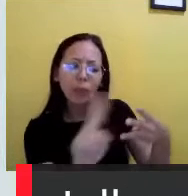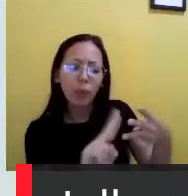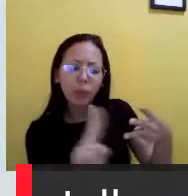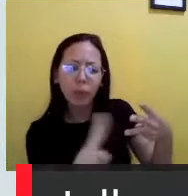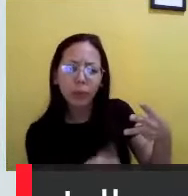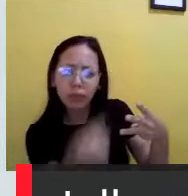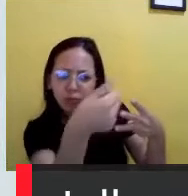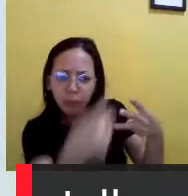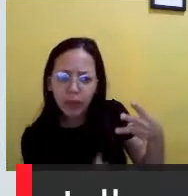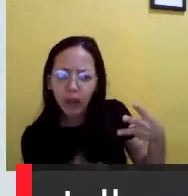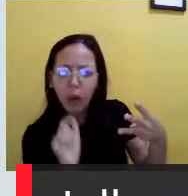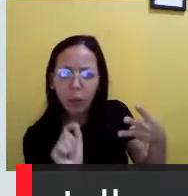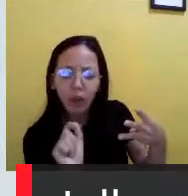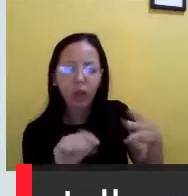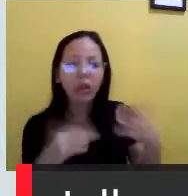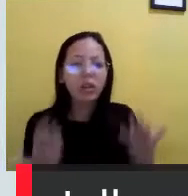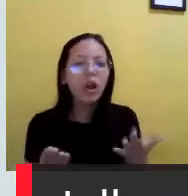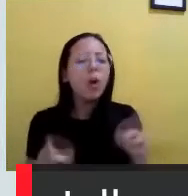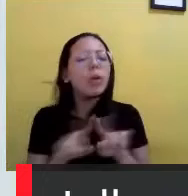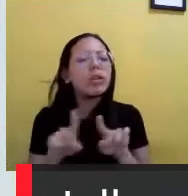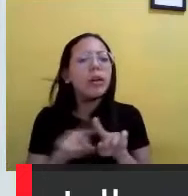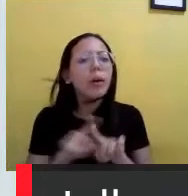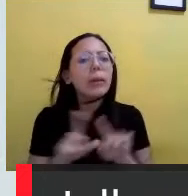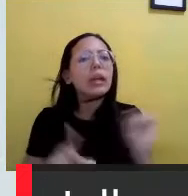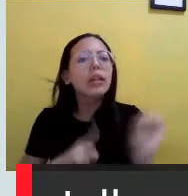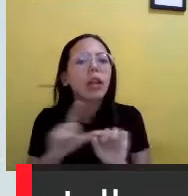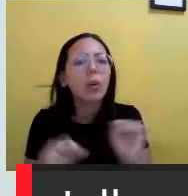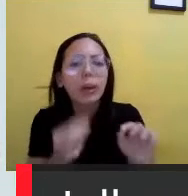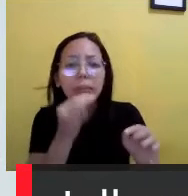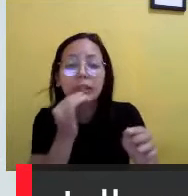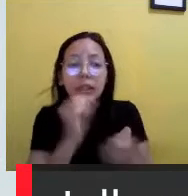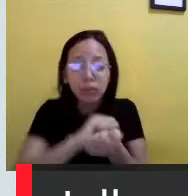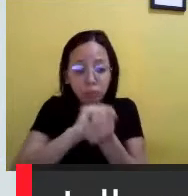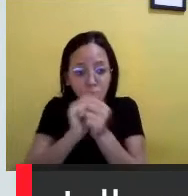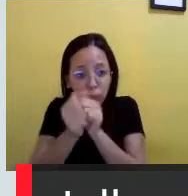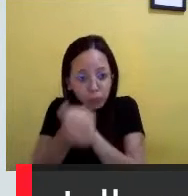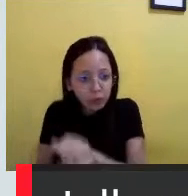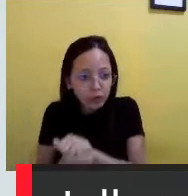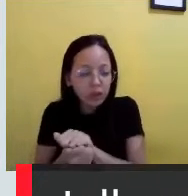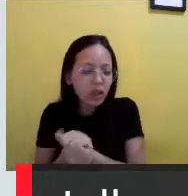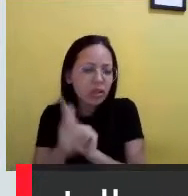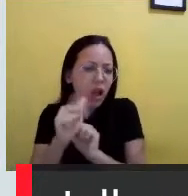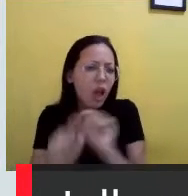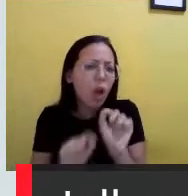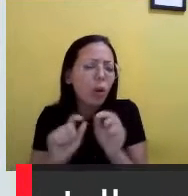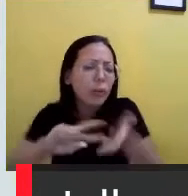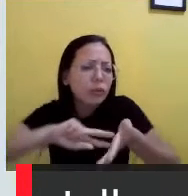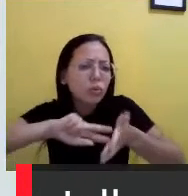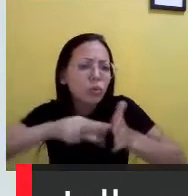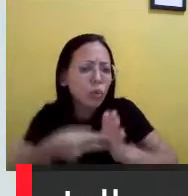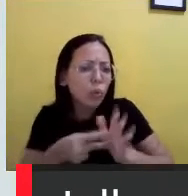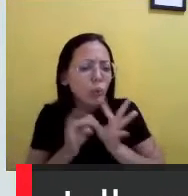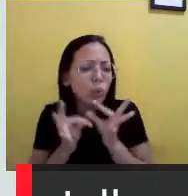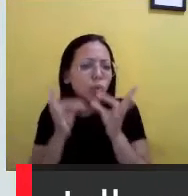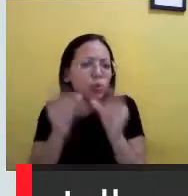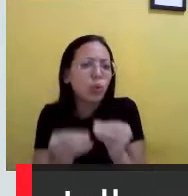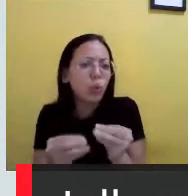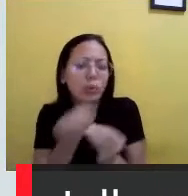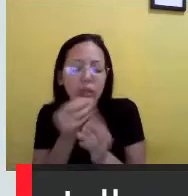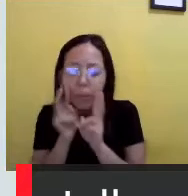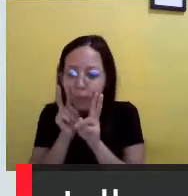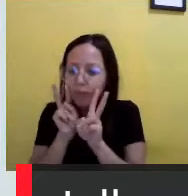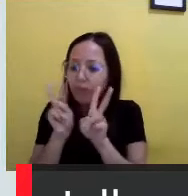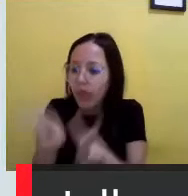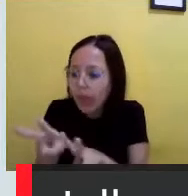da matéria, a gente sai de uma substância. Substância é basicamente aquilo que a gente consegue ver, né. Por